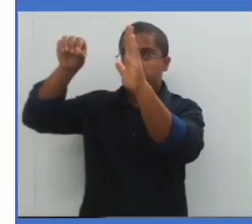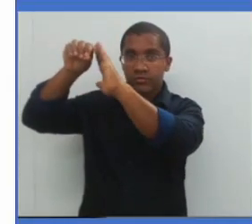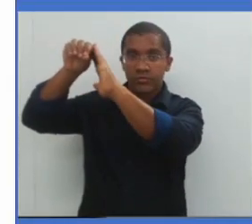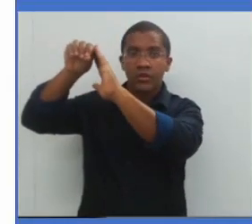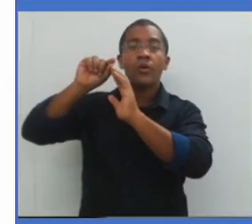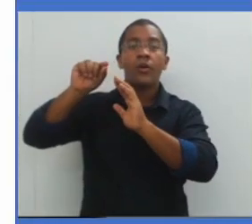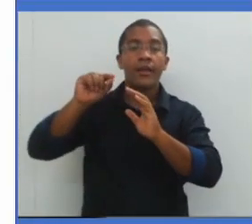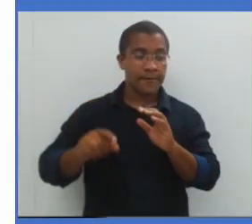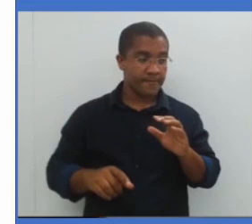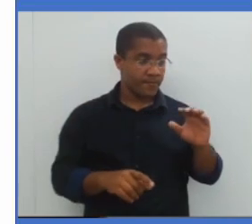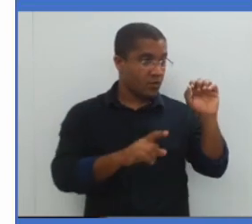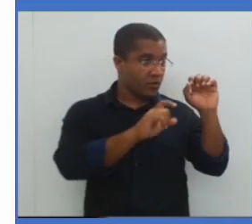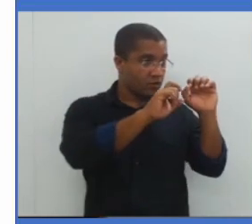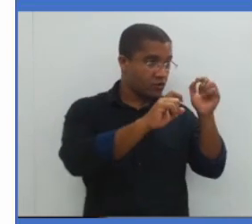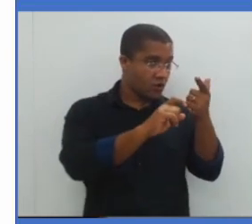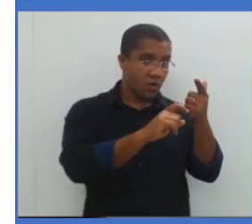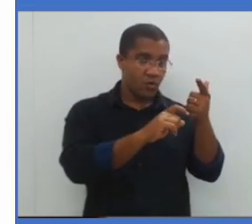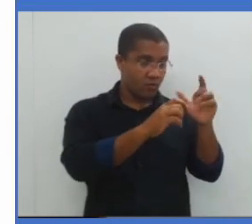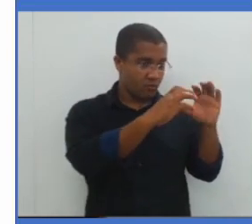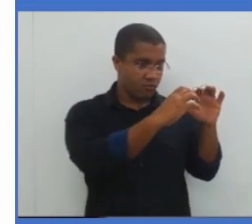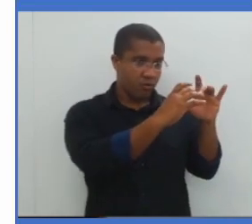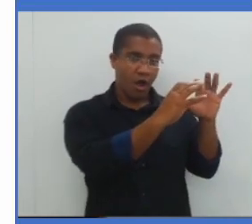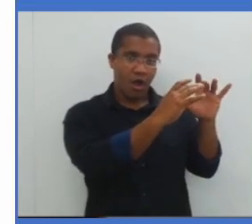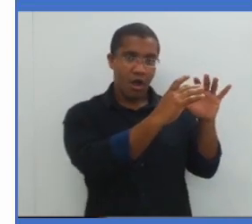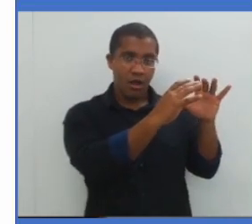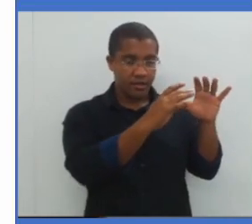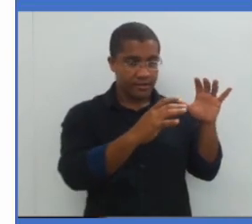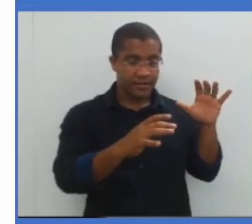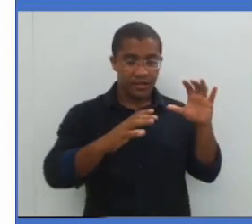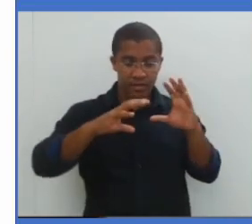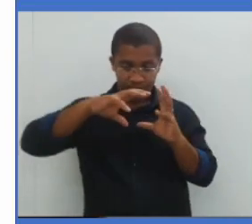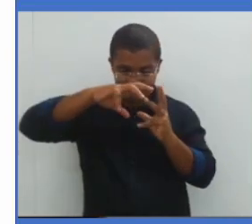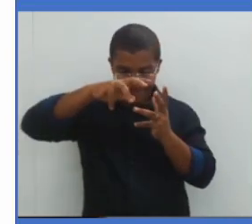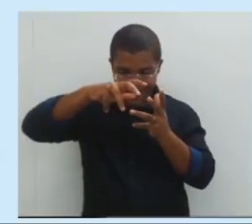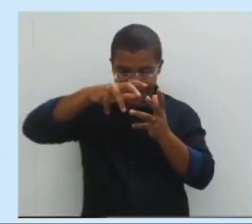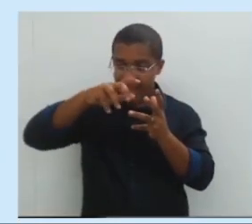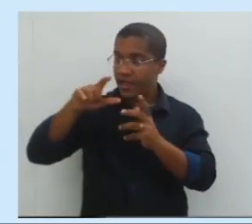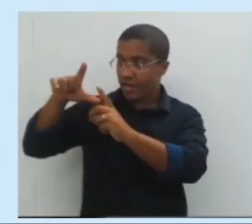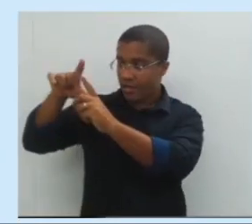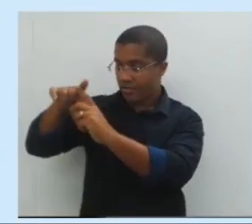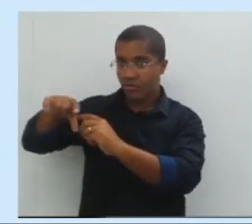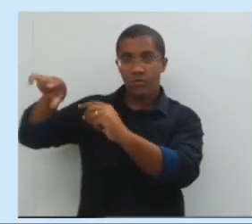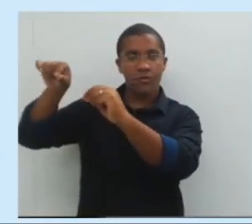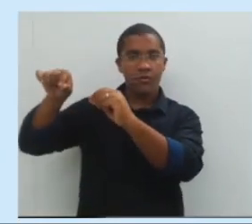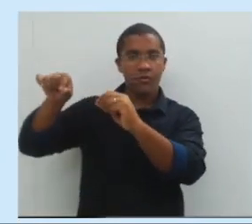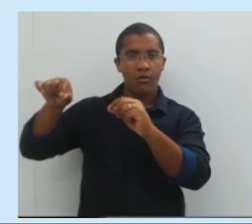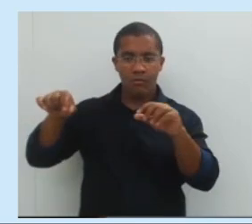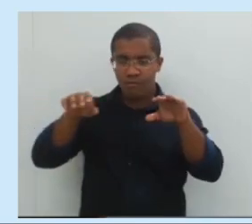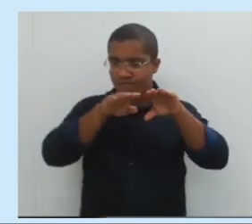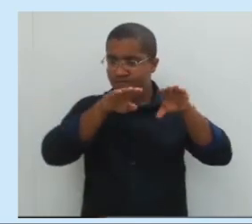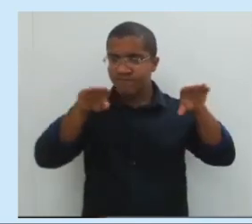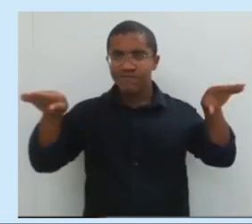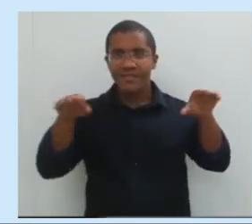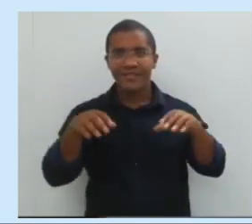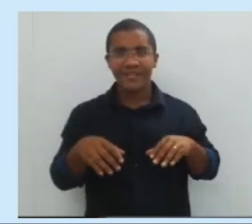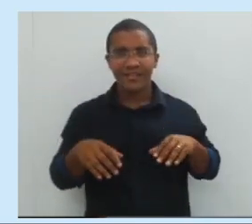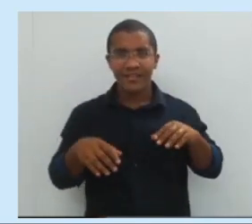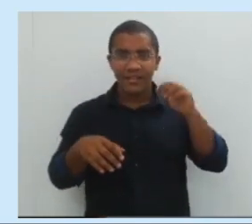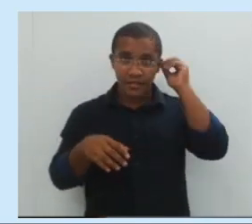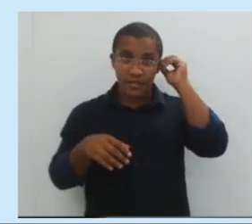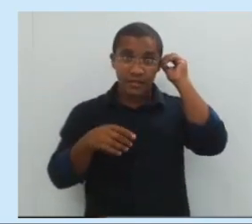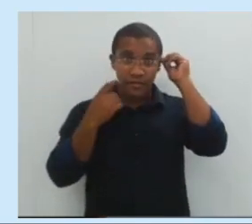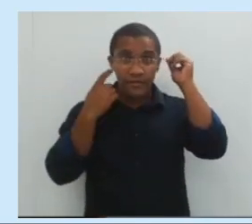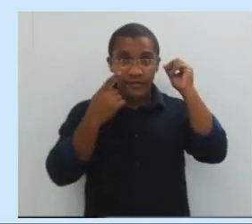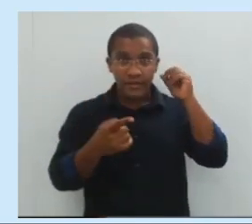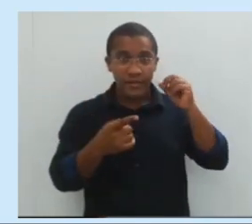a Terra que vai ficar entre o Sol e a Lua. Vixe Maria. Veja só. Eclipse